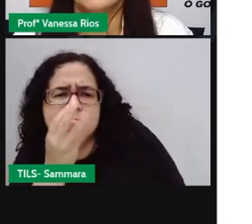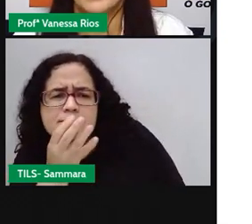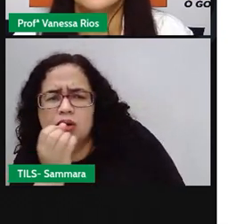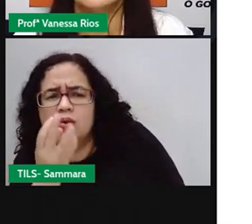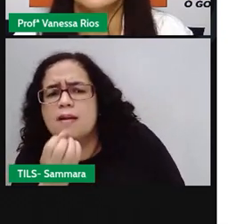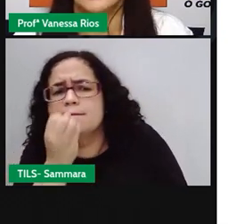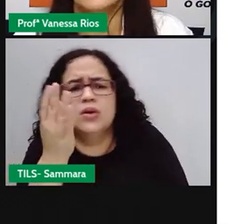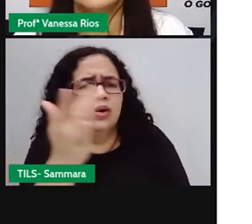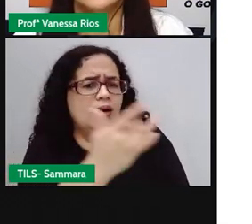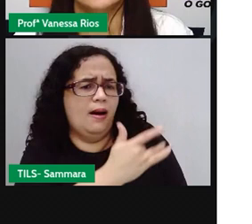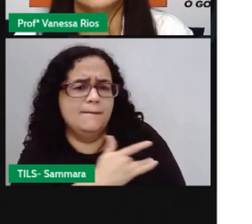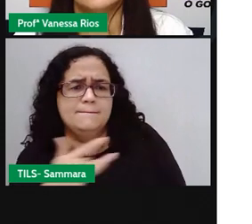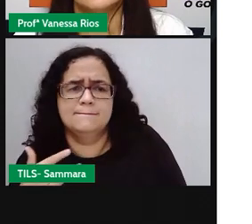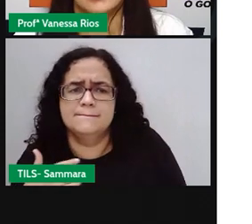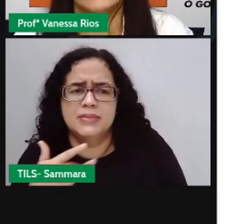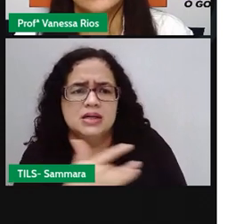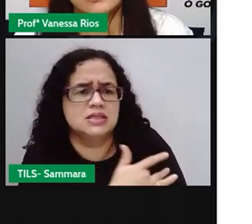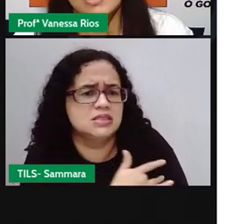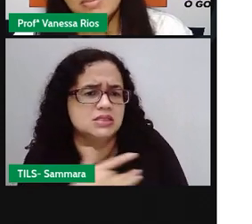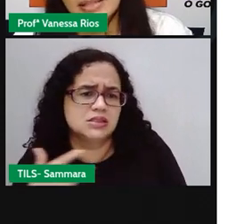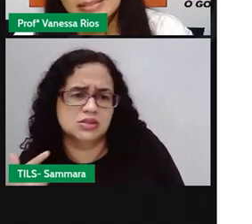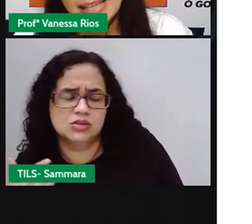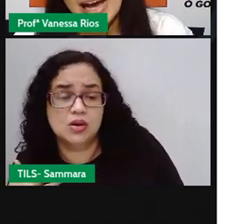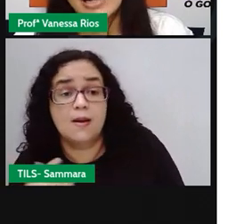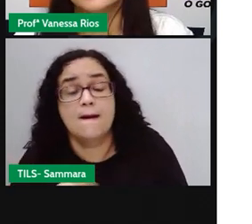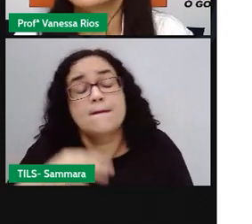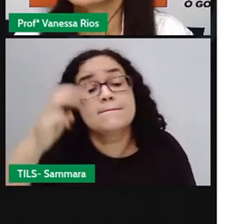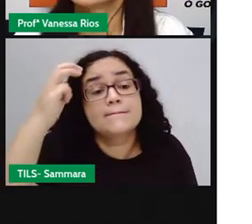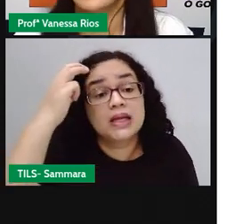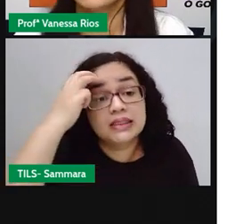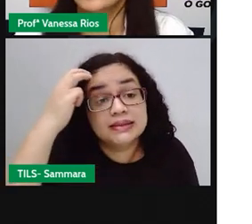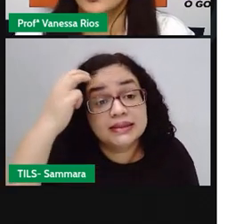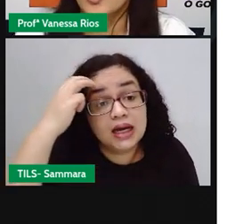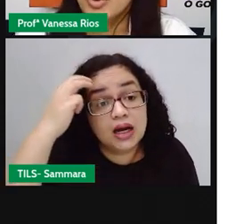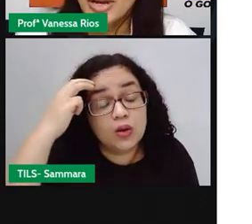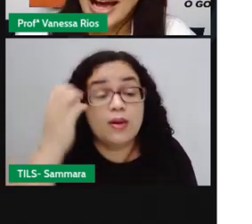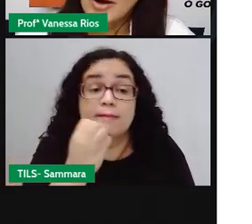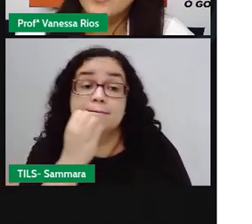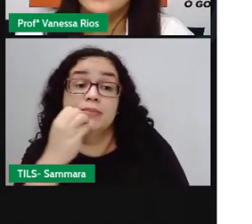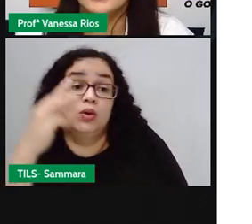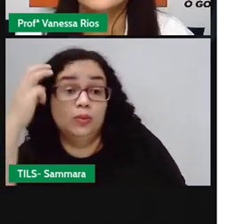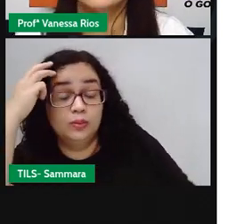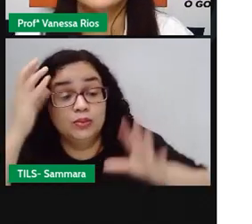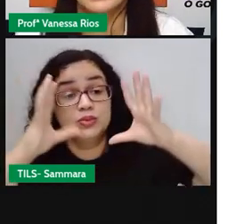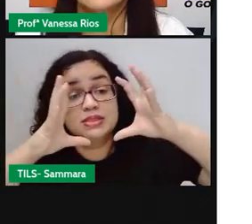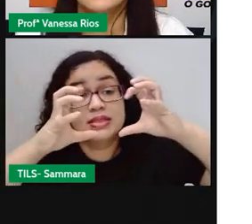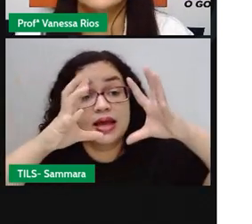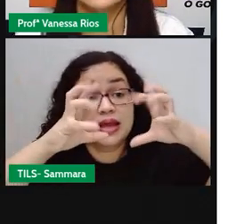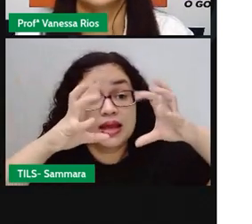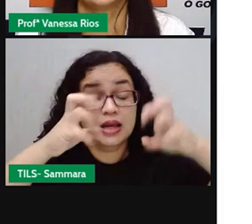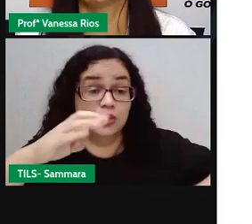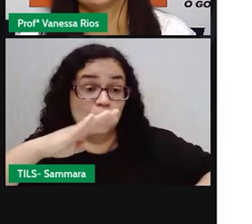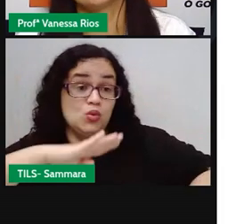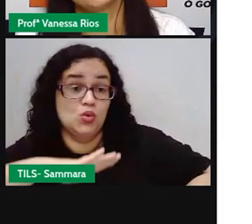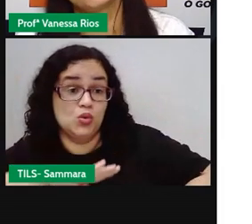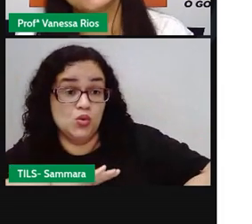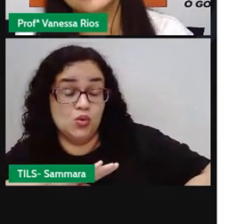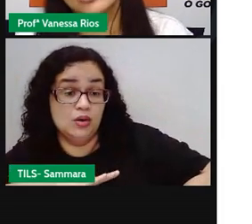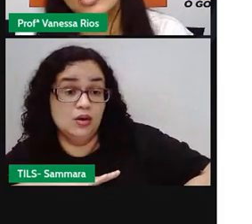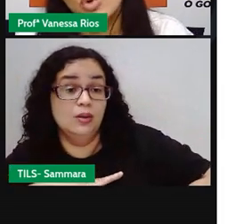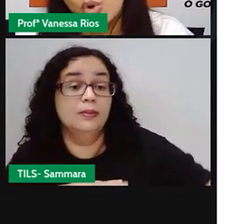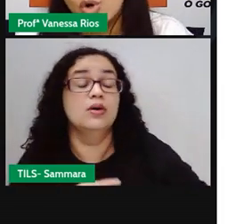promove a ação de saúde mental, também de saúde corporal. Porque as brincadeiras ajudam no